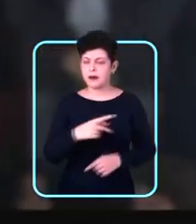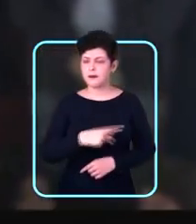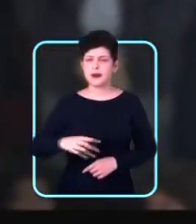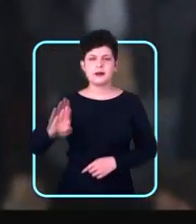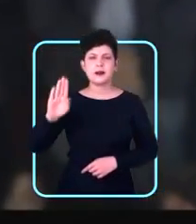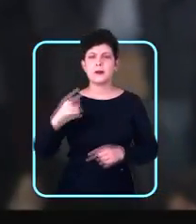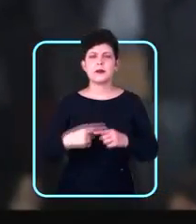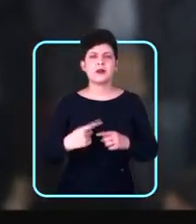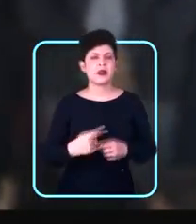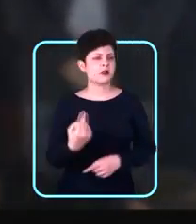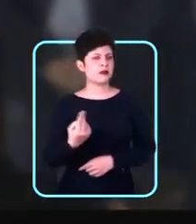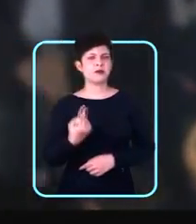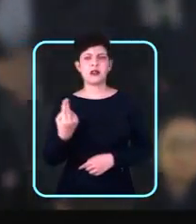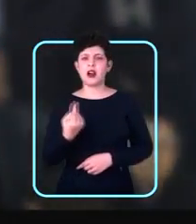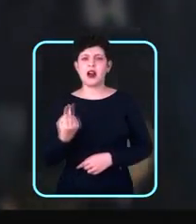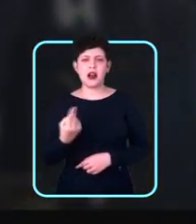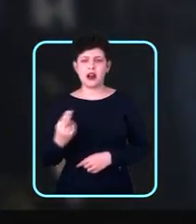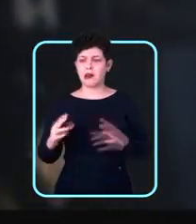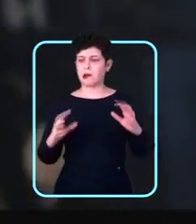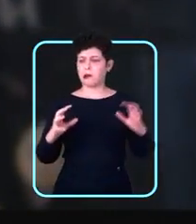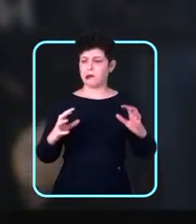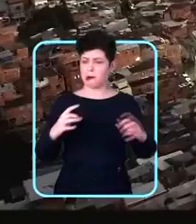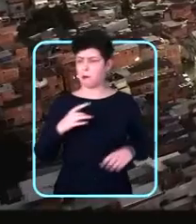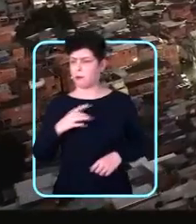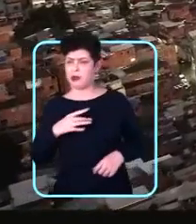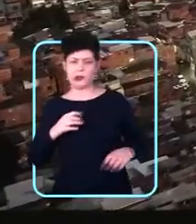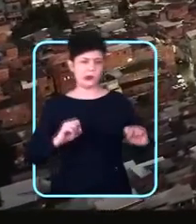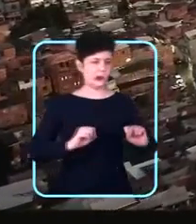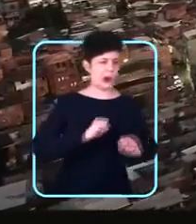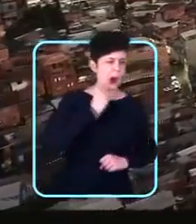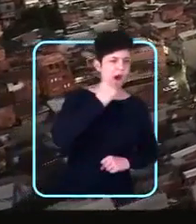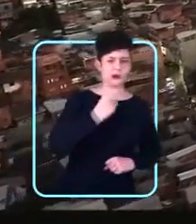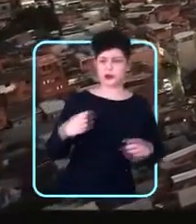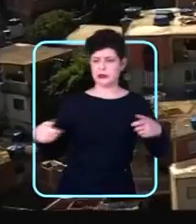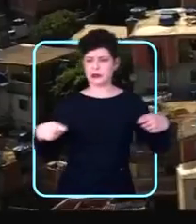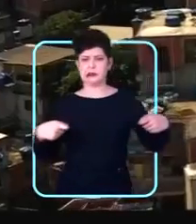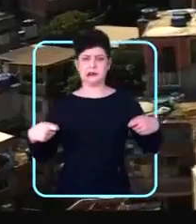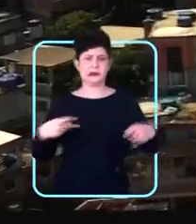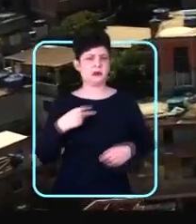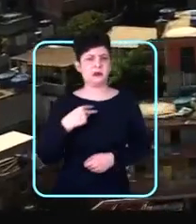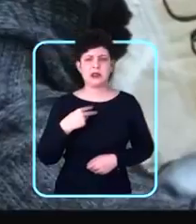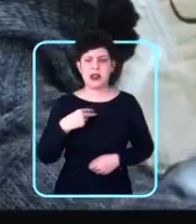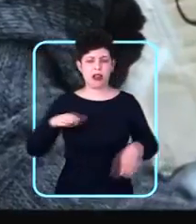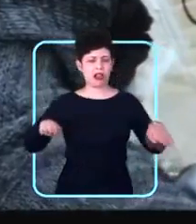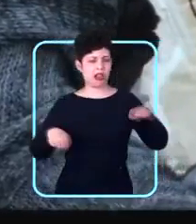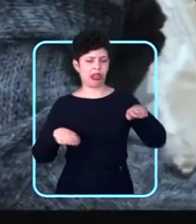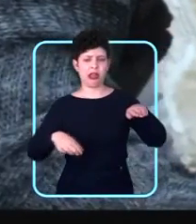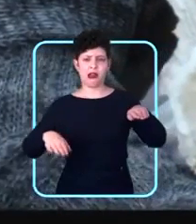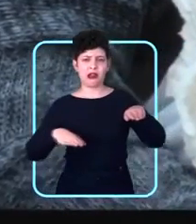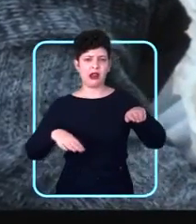Porque não dá mais para conviver entre o medo e o ódio. Não dá mais para conviver com desigualdades e